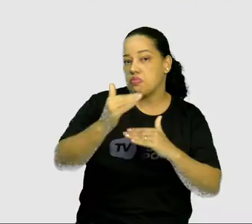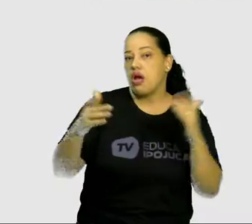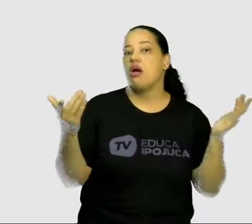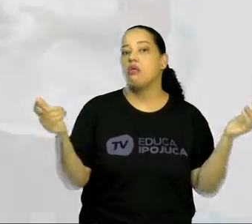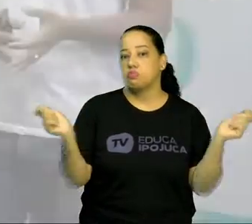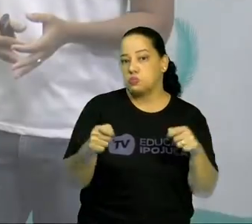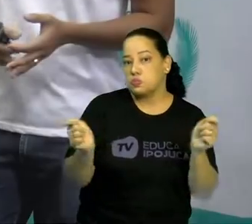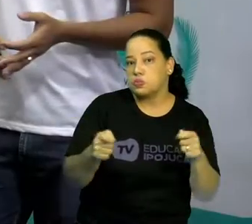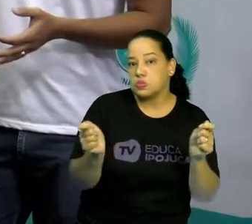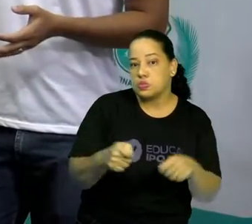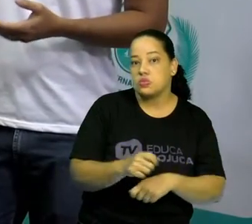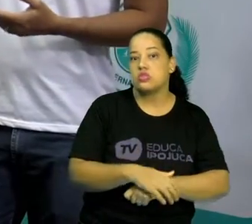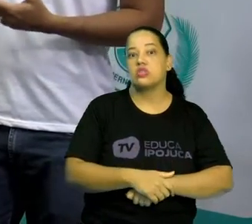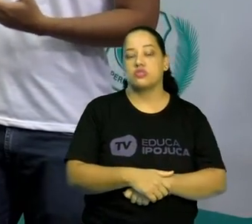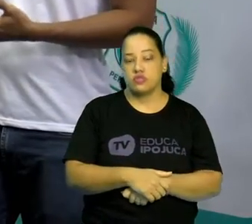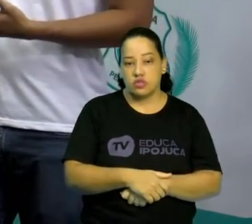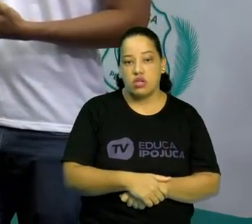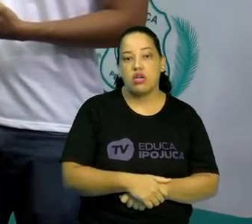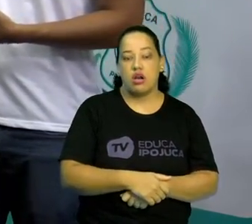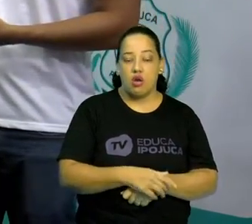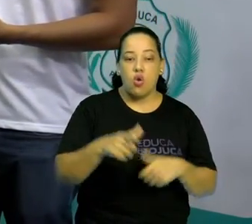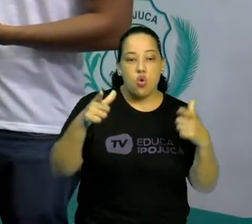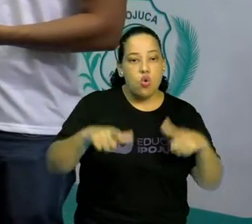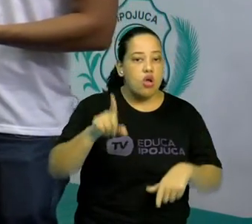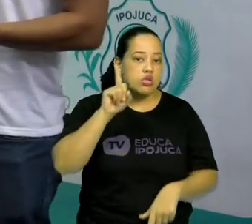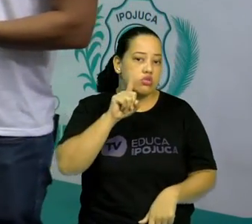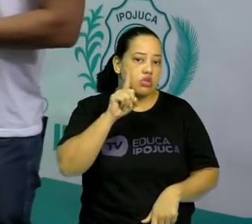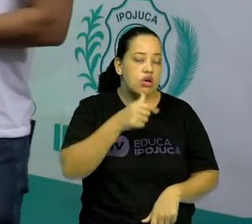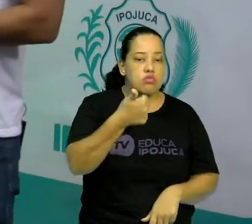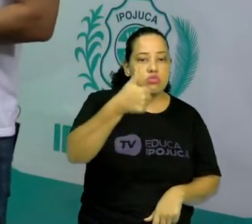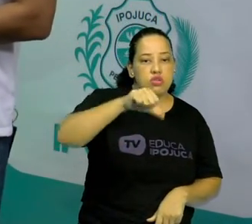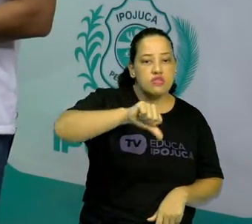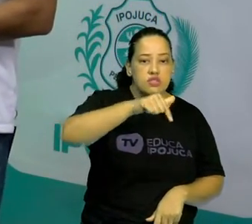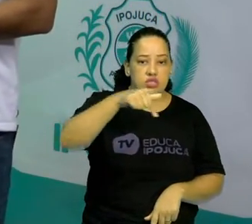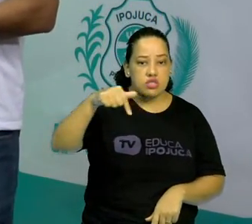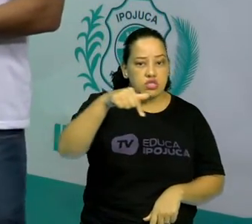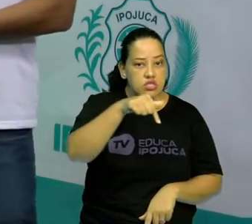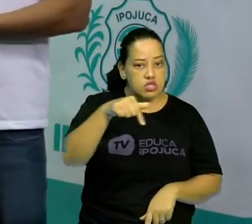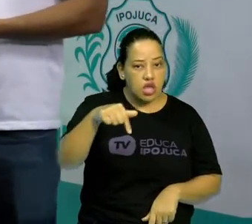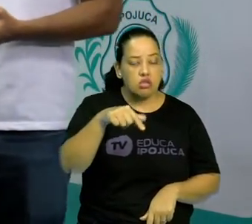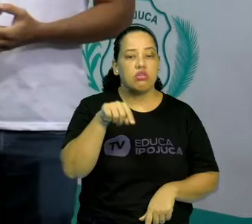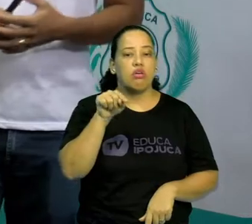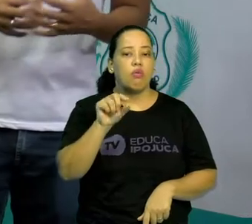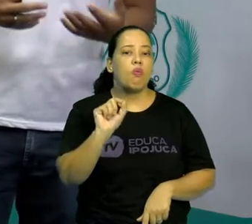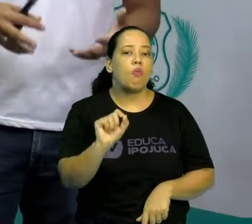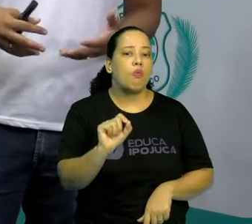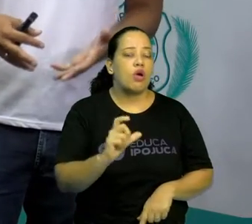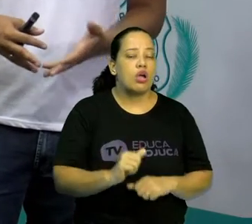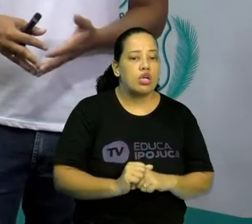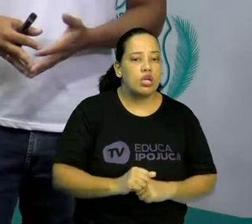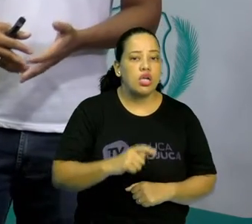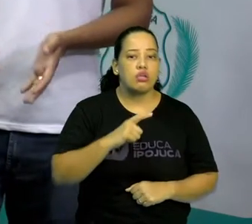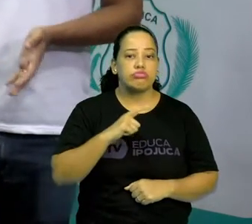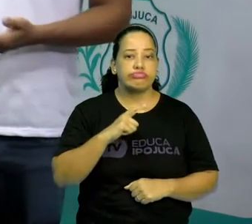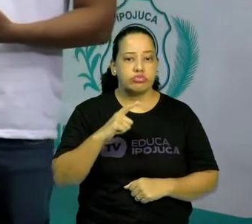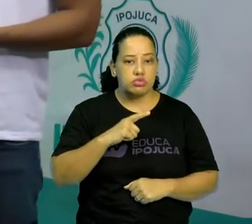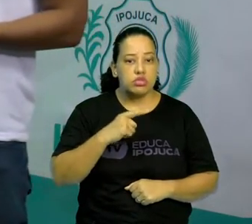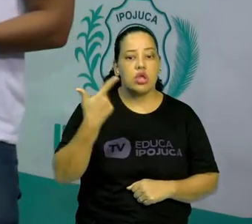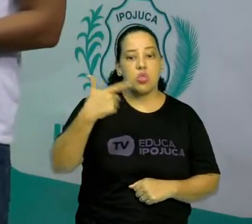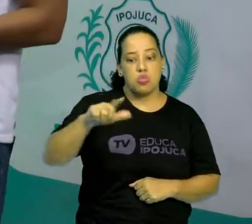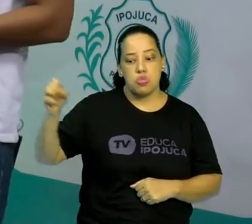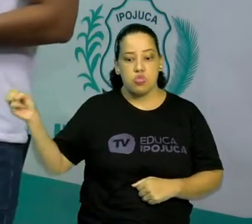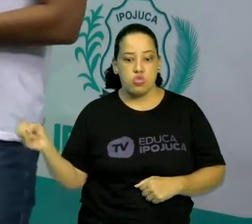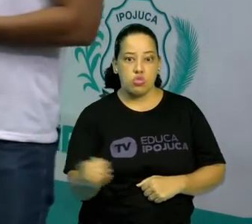de jogos muito maiores. E, nos Estados Unidos, em 1977, ele vai ter o lançamento